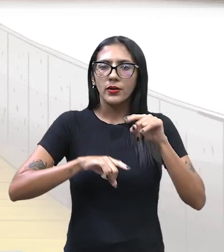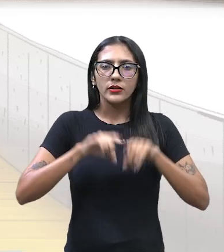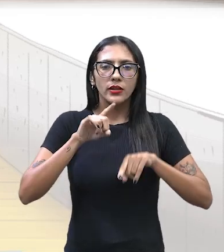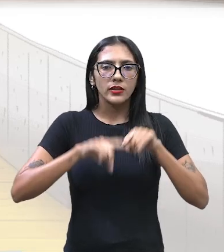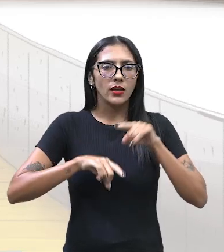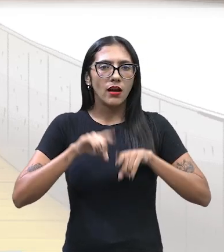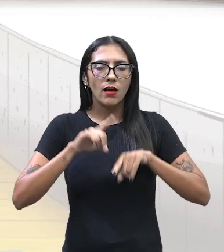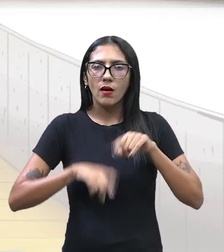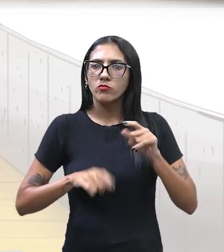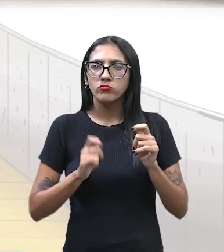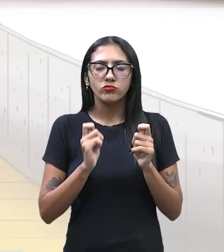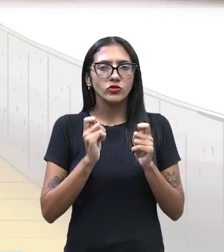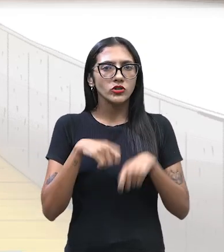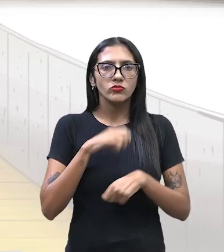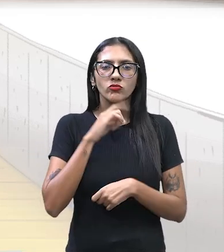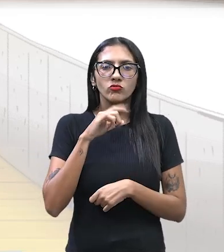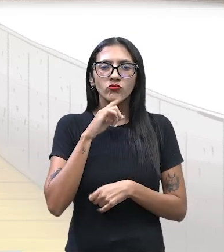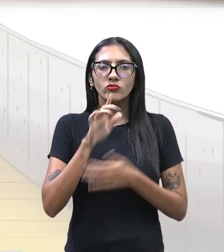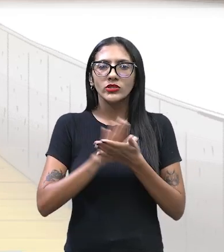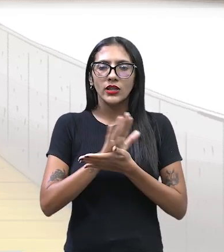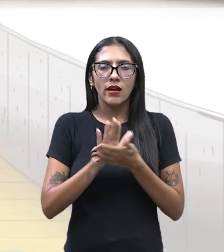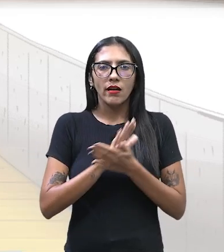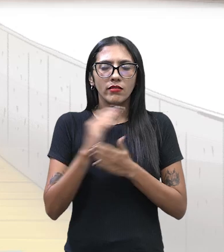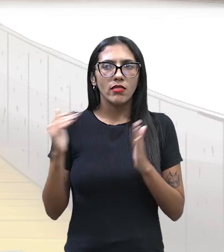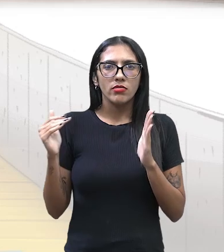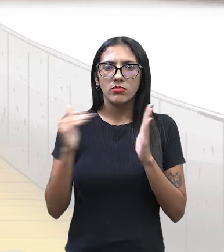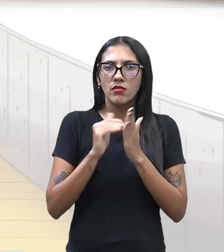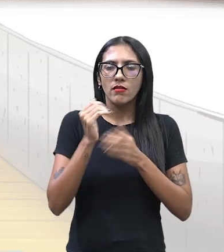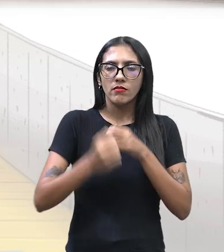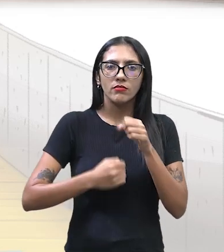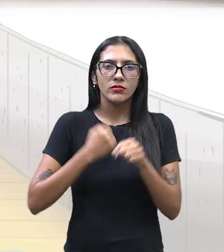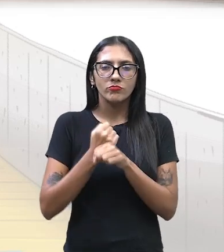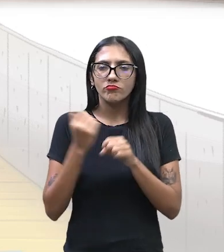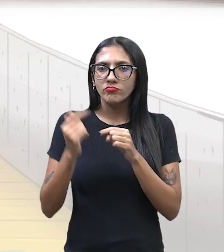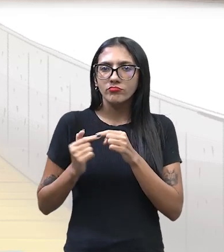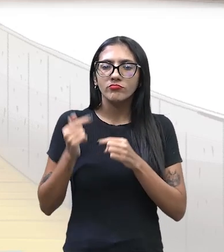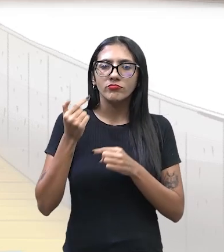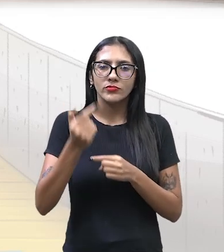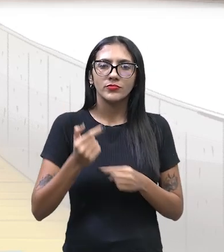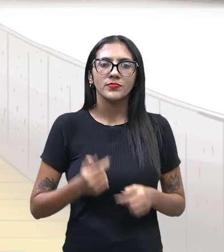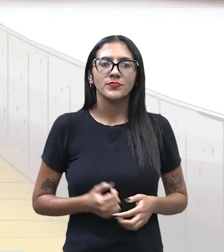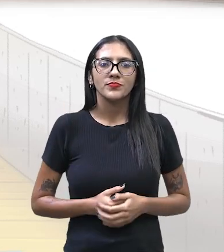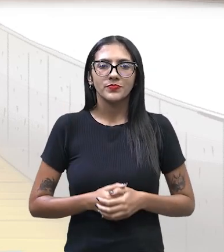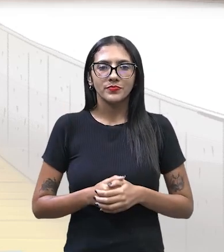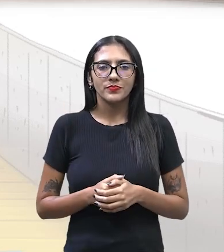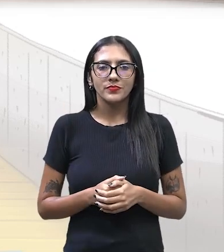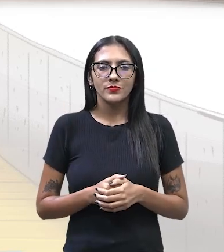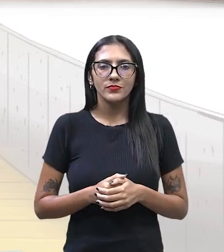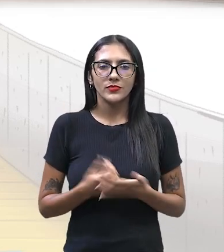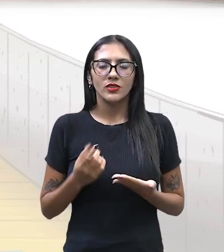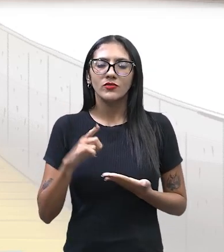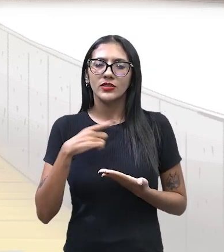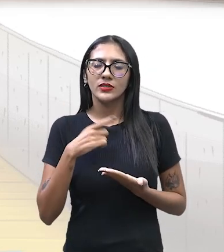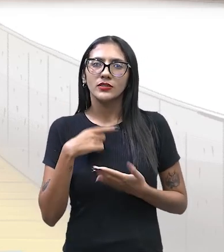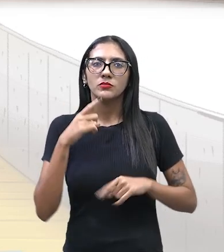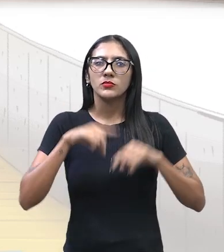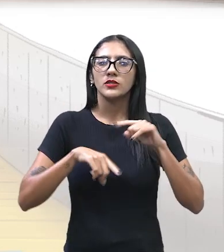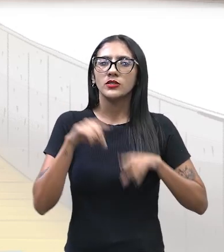até julho de 2025. Olha só. Essa questão, lembre sempre que todos esses